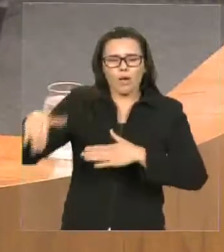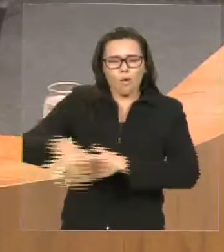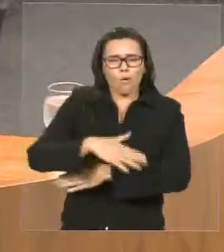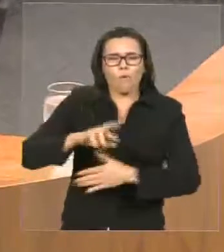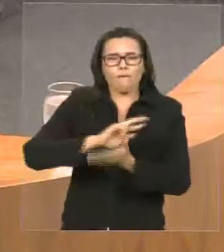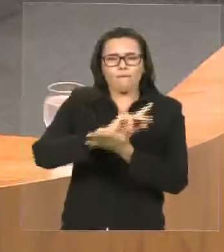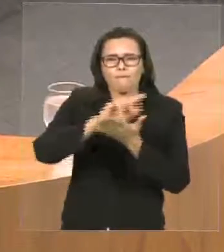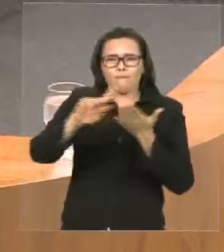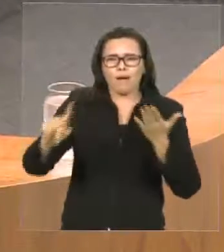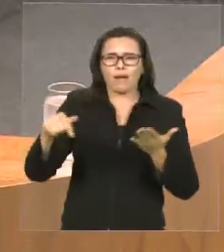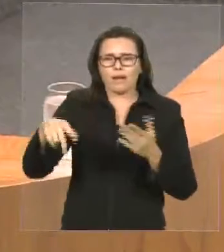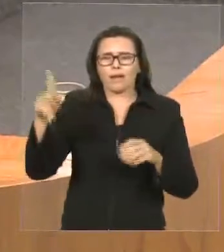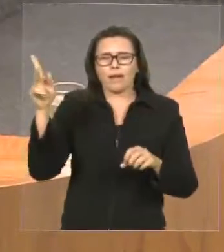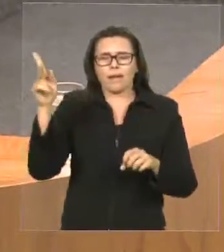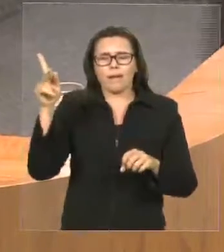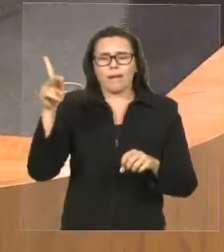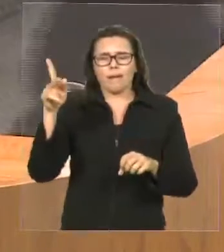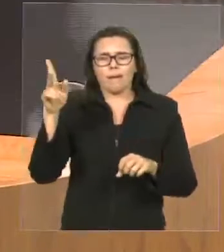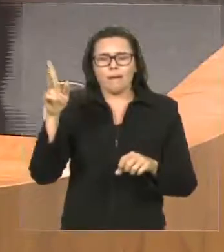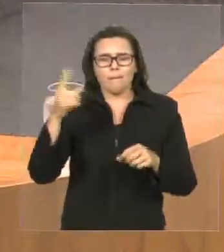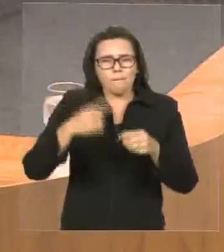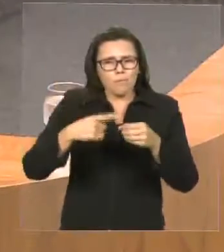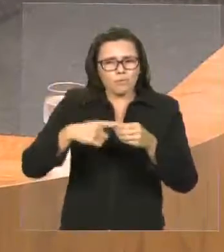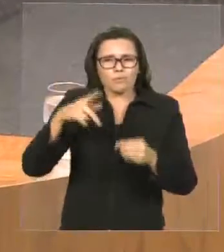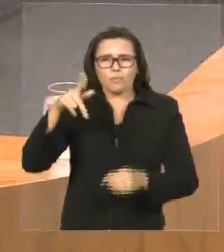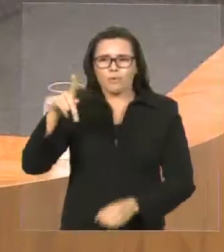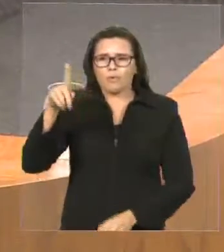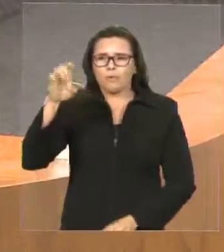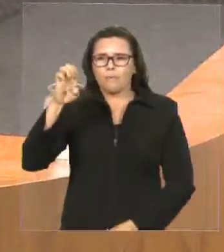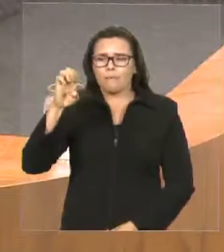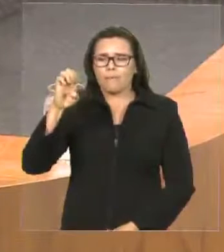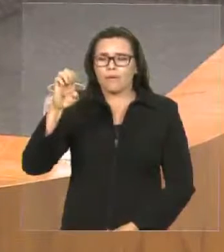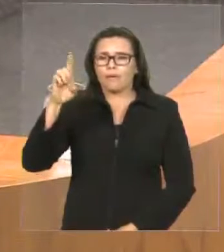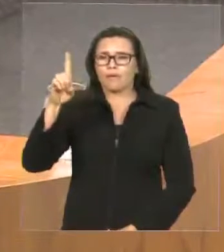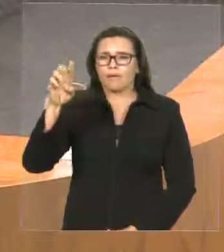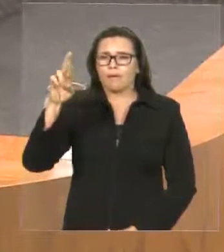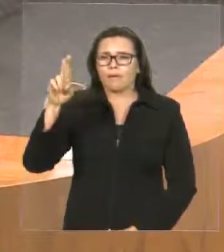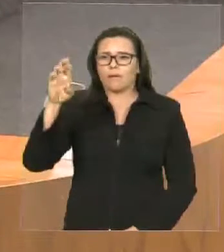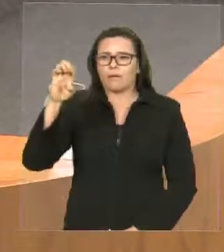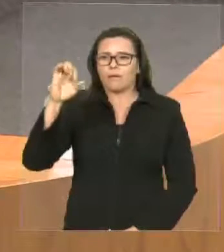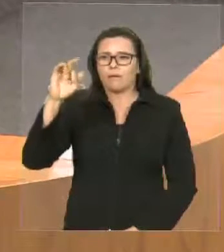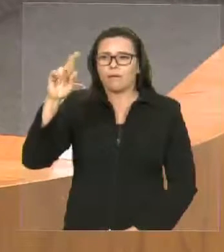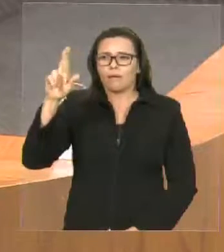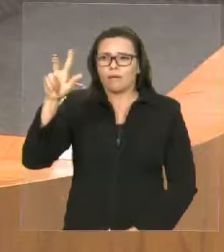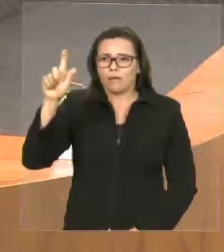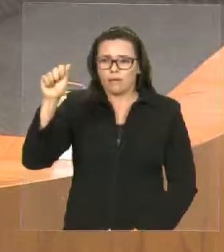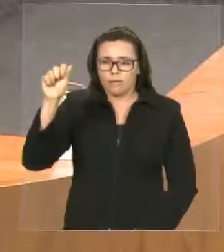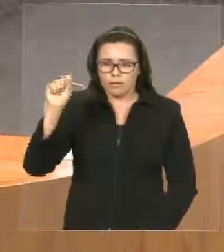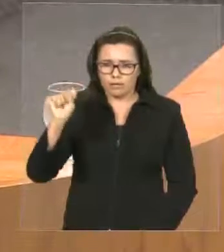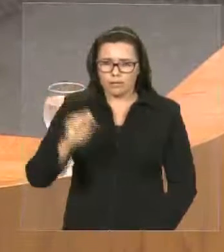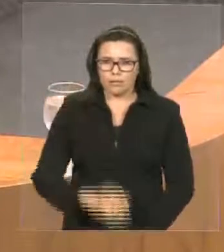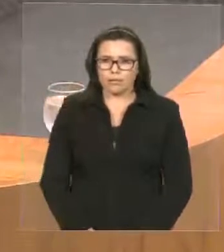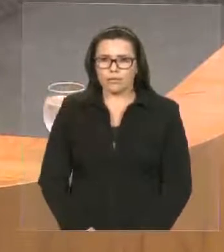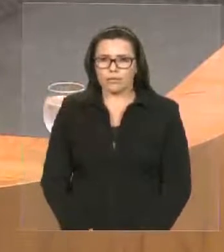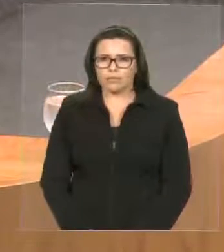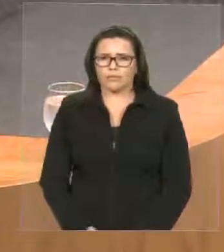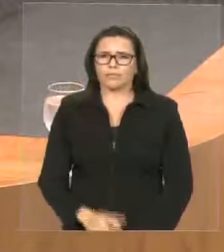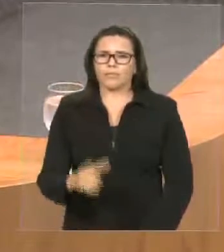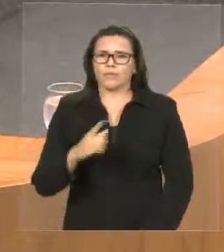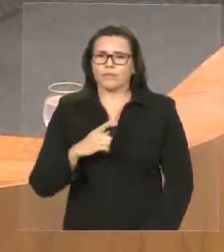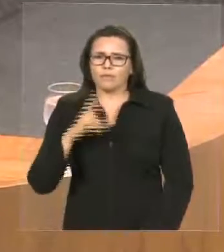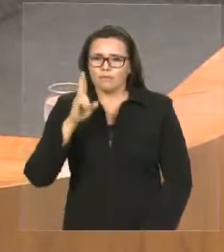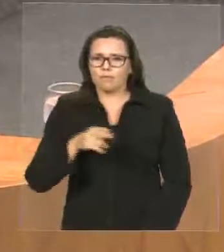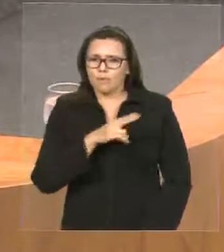se encontravam o arcebispo de Teresina, Dom